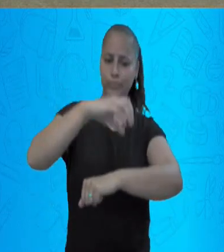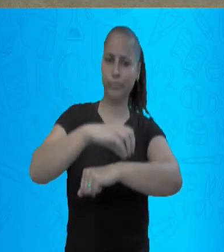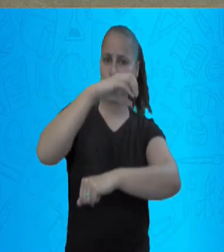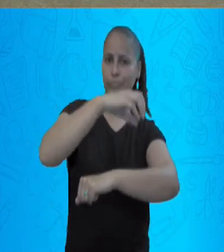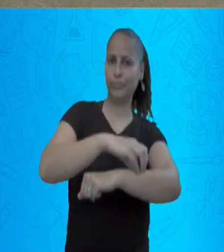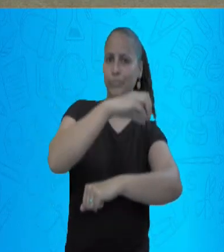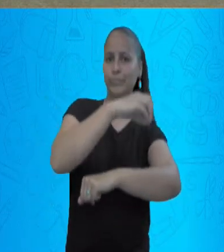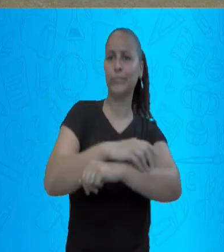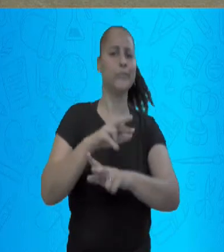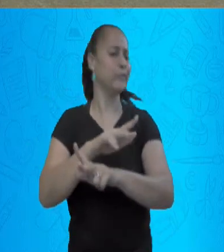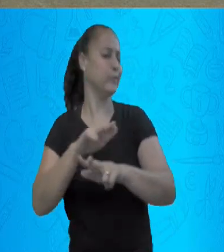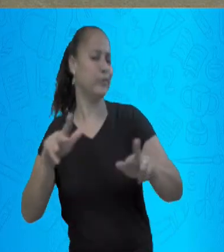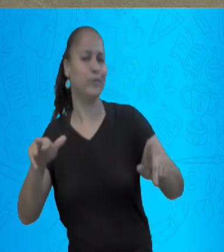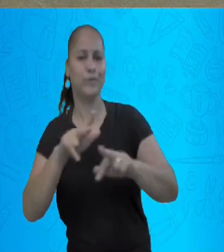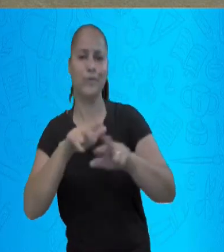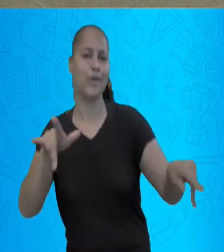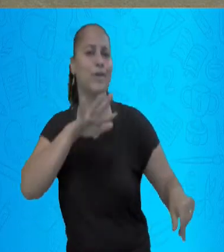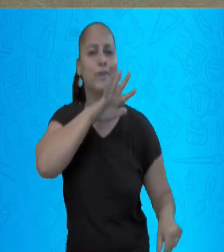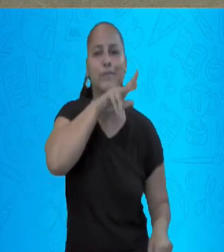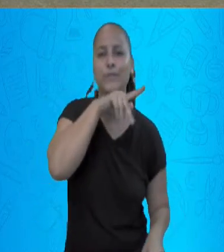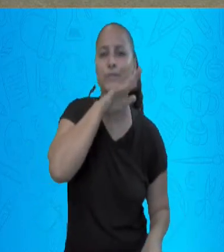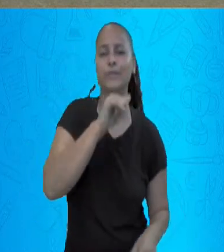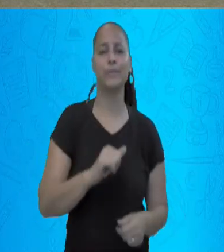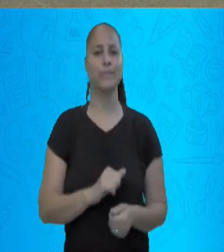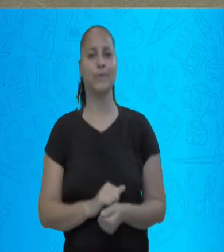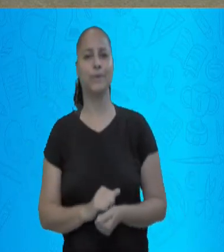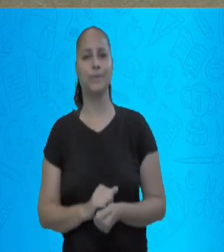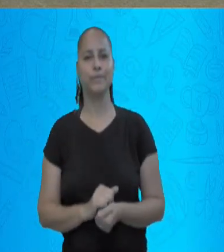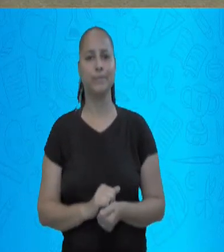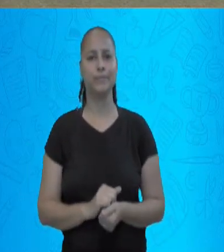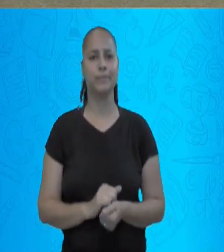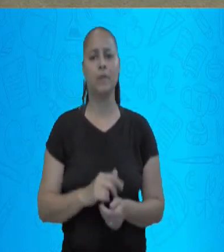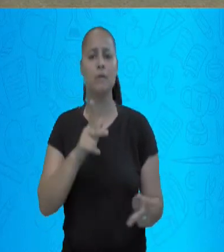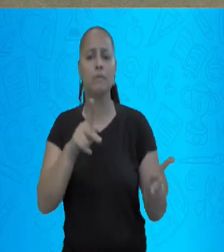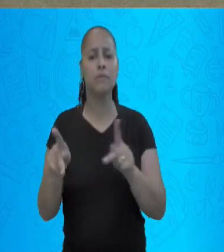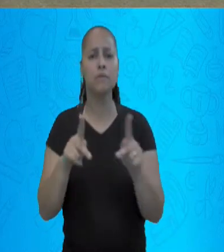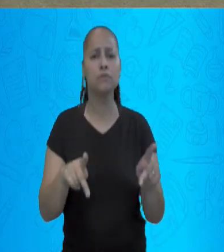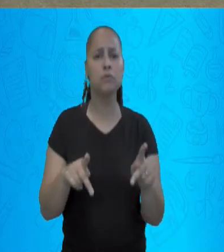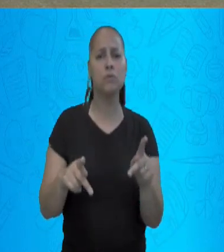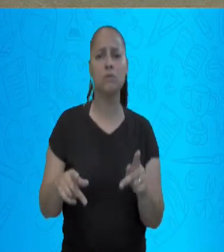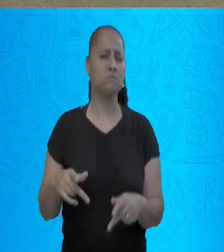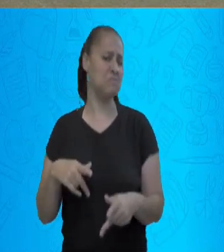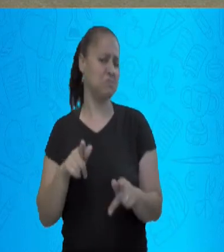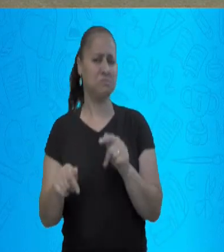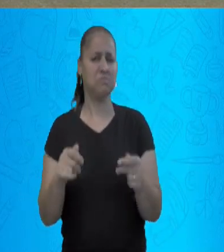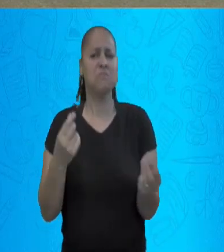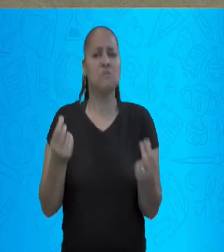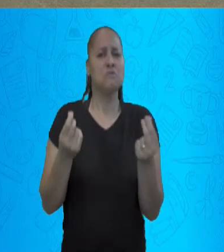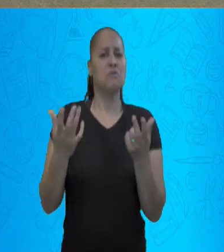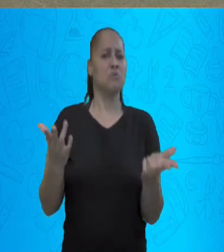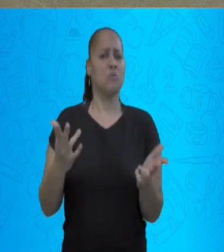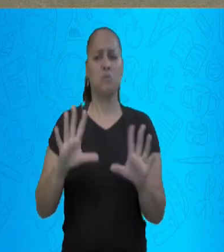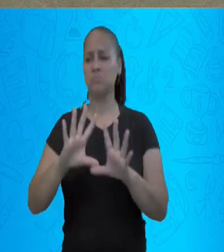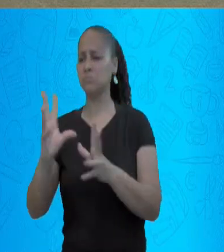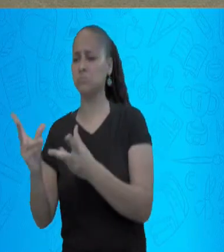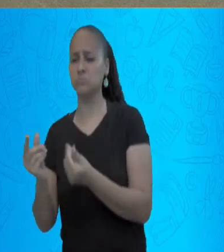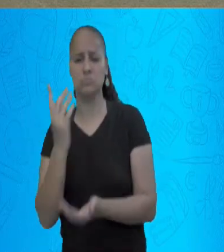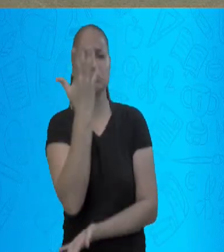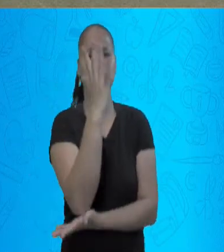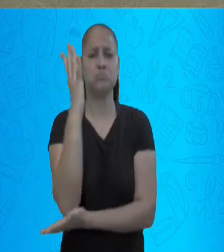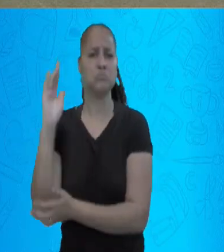coaxar. E tantos outros animais. Grazi, mas isso é muito natural, né? Isso faz parte